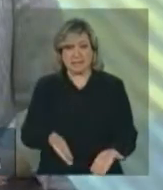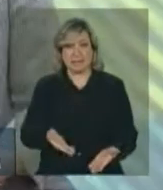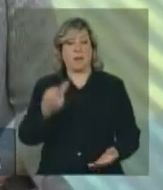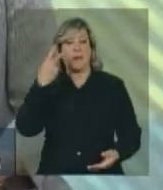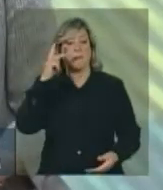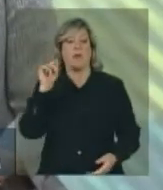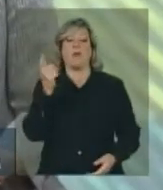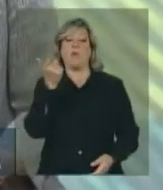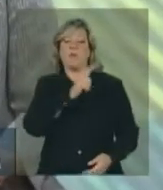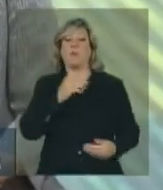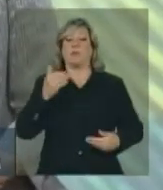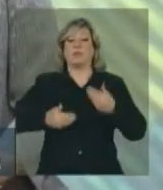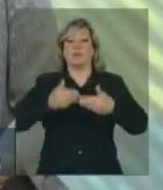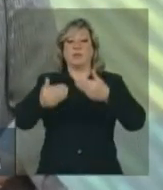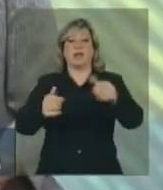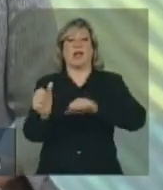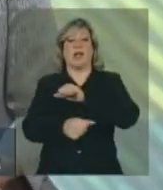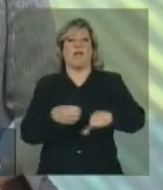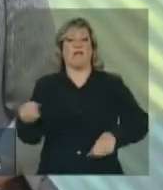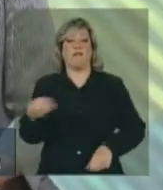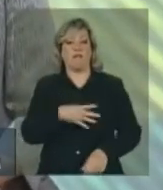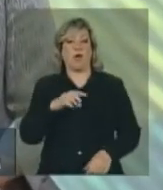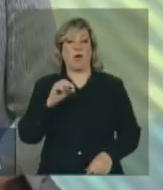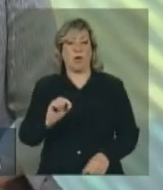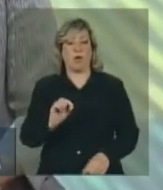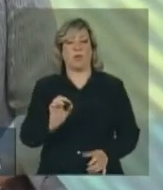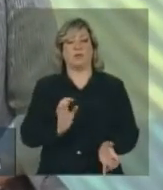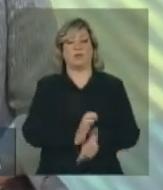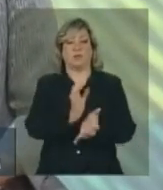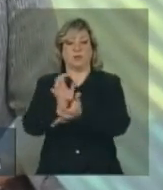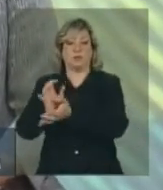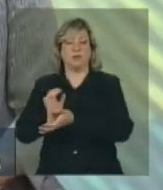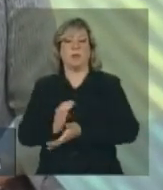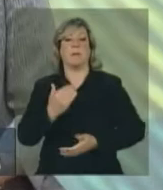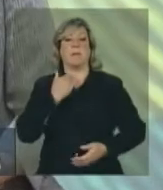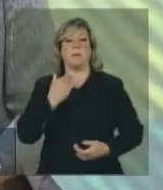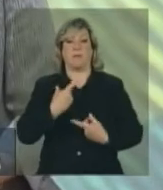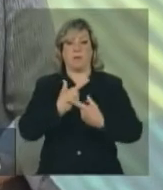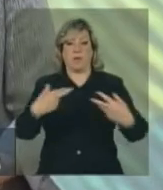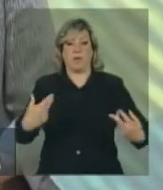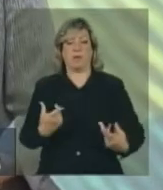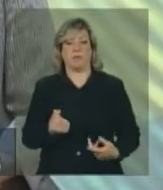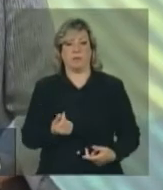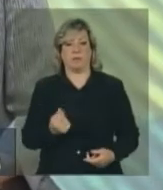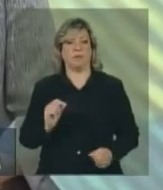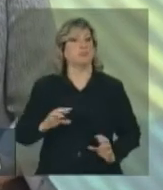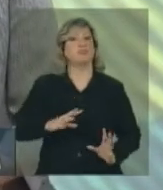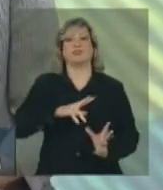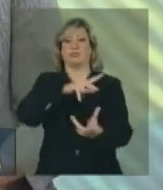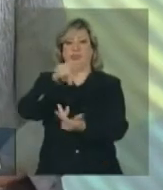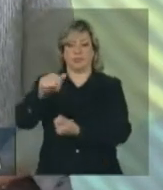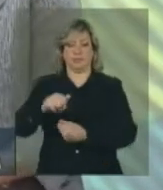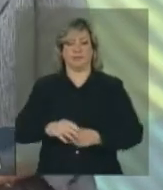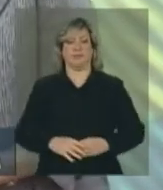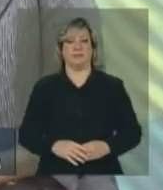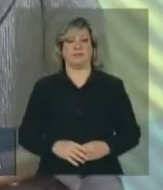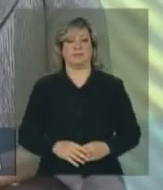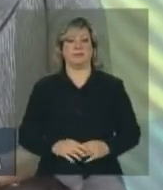para o prosseguimento das reformas das instituições econômicas e financeiras internacionais,